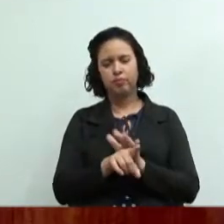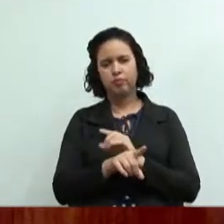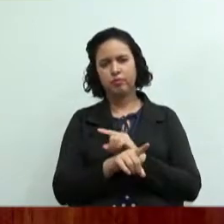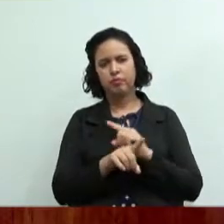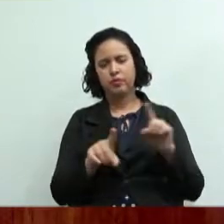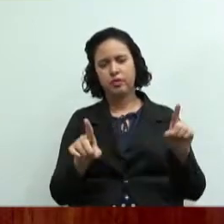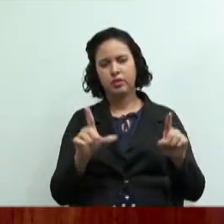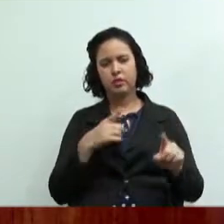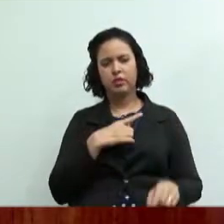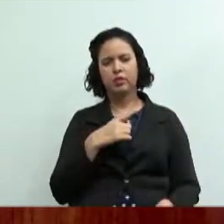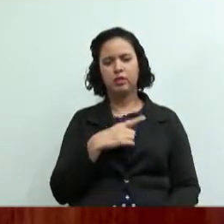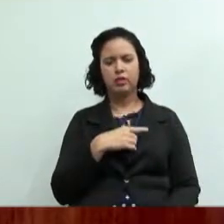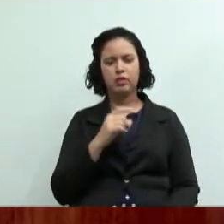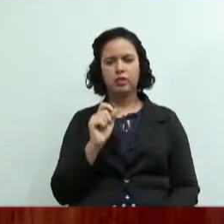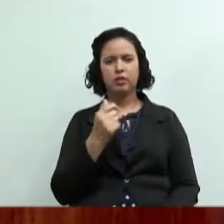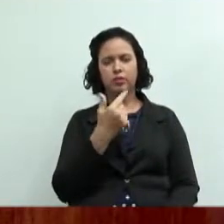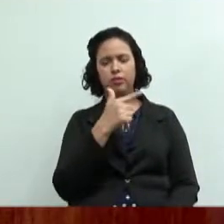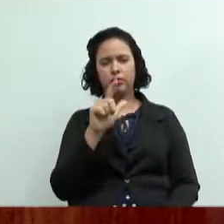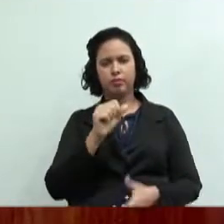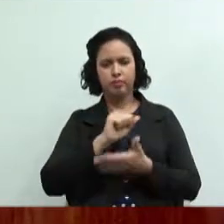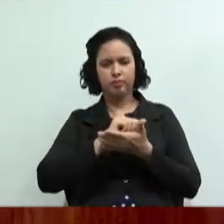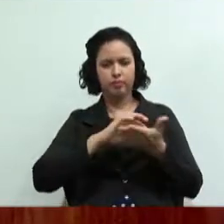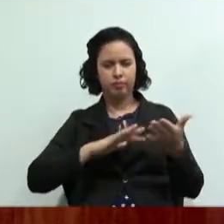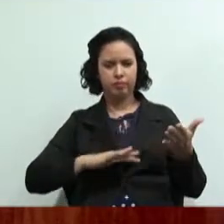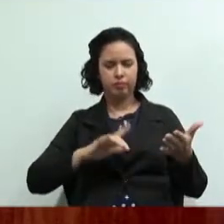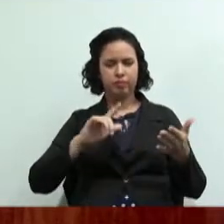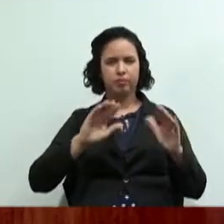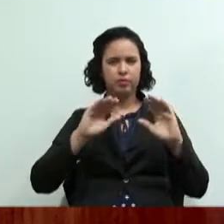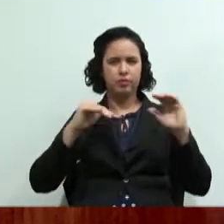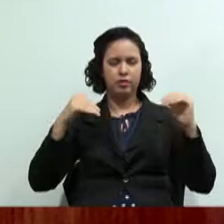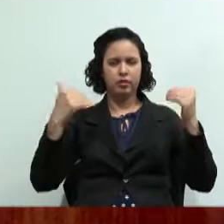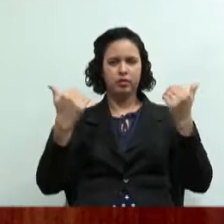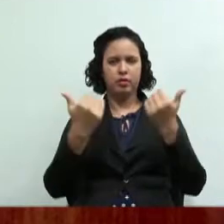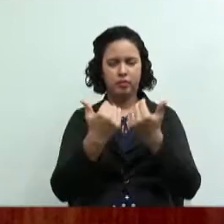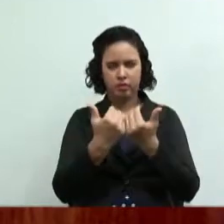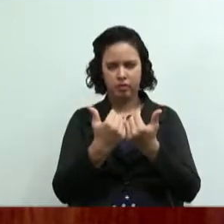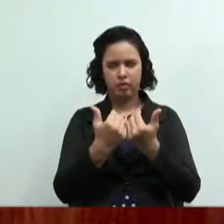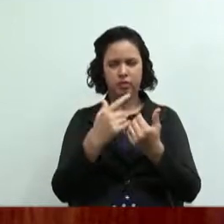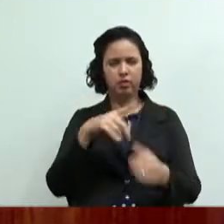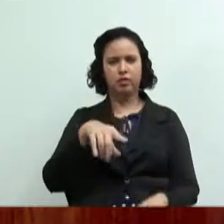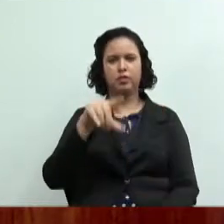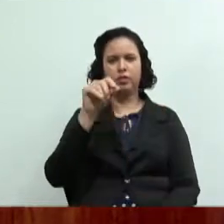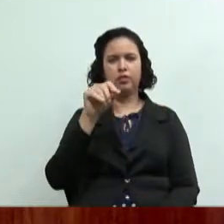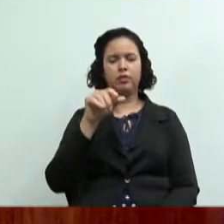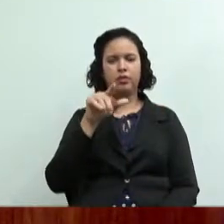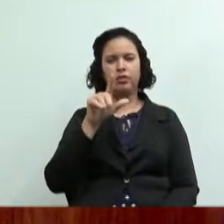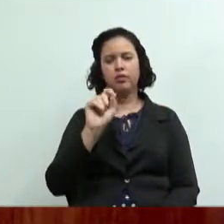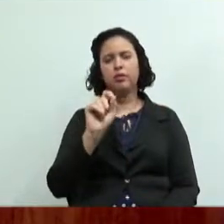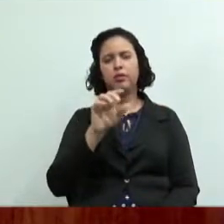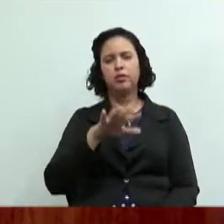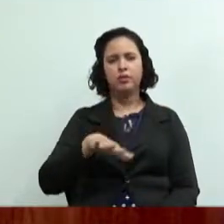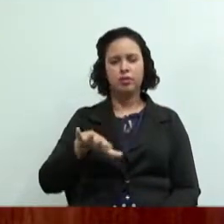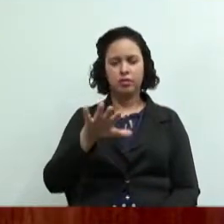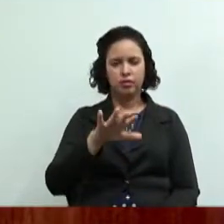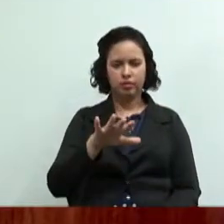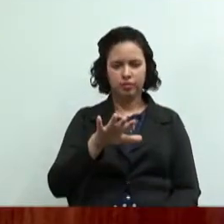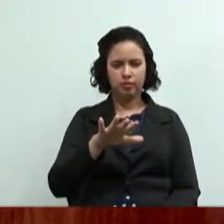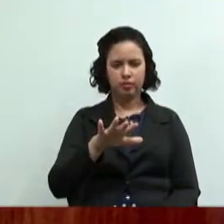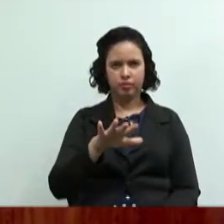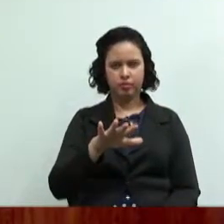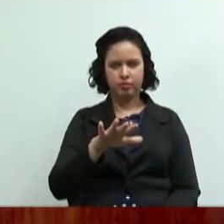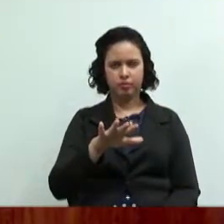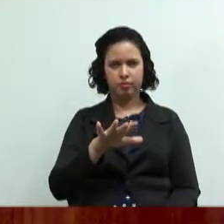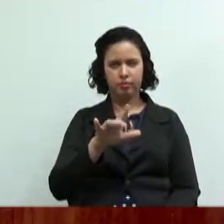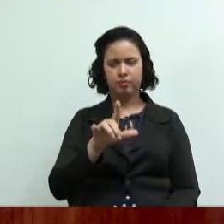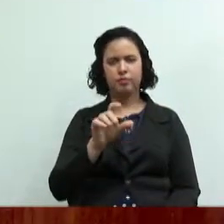mais uma outra atividade que é a assembleia de escolha do ramo porque o nosso projeto integrador ele é que vocês